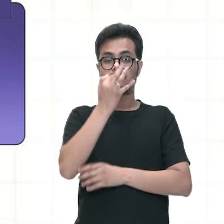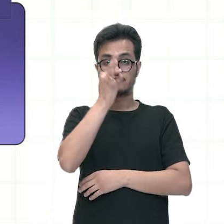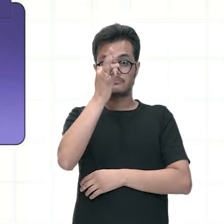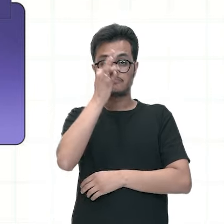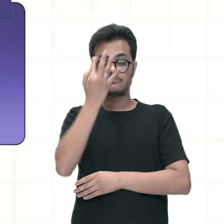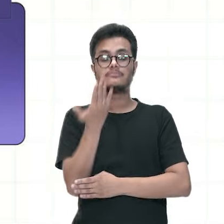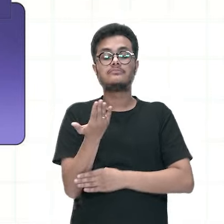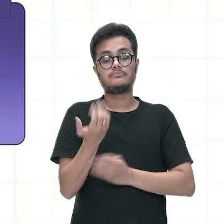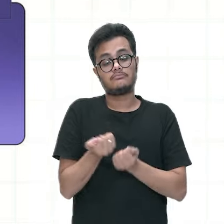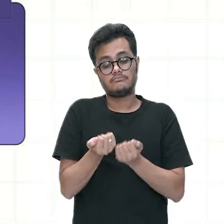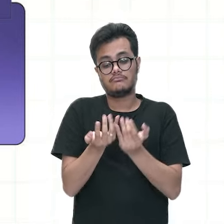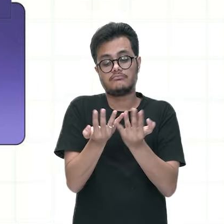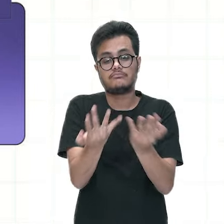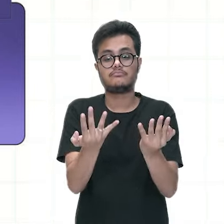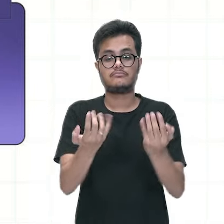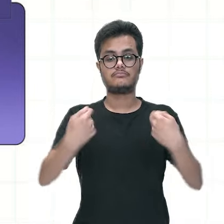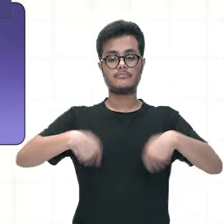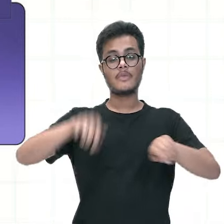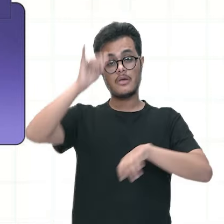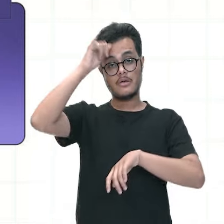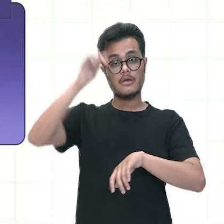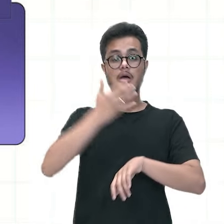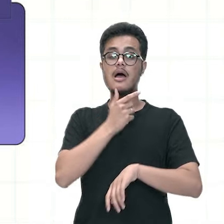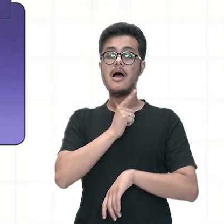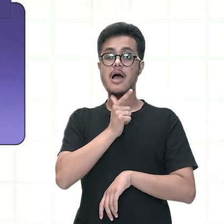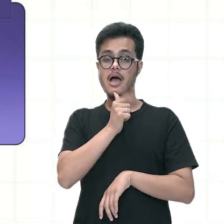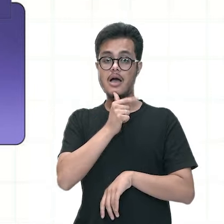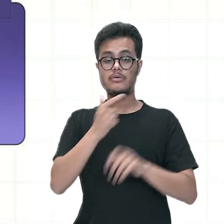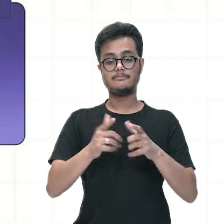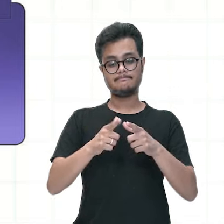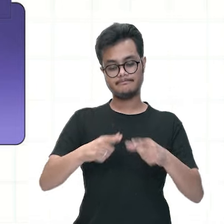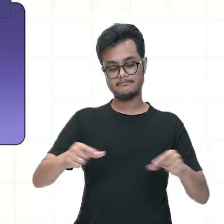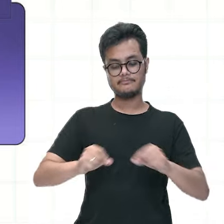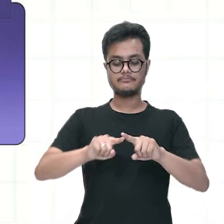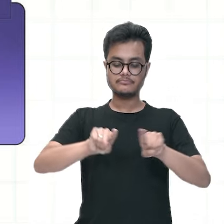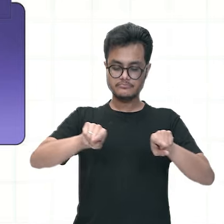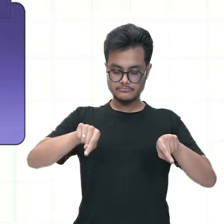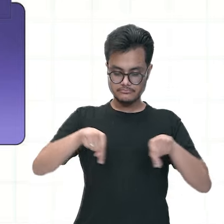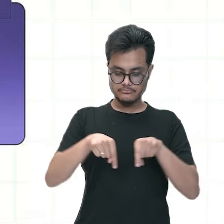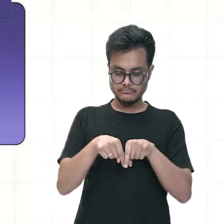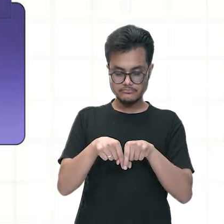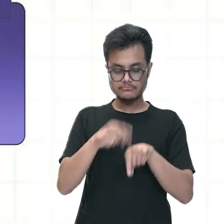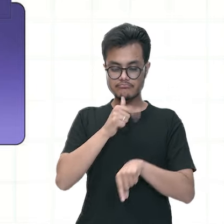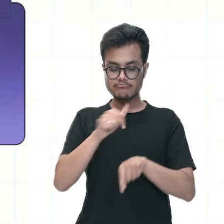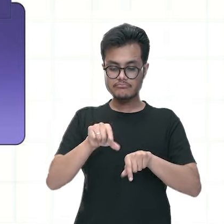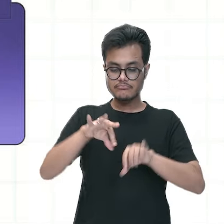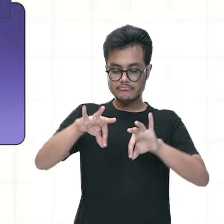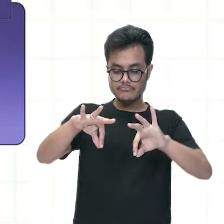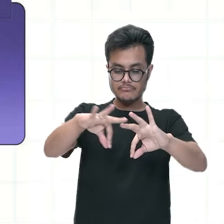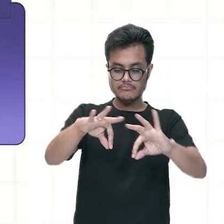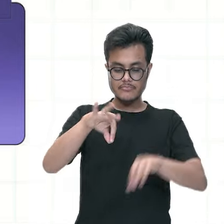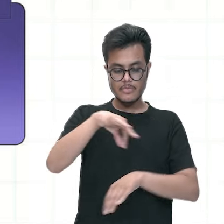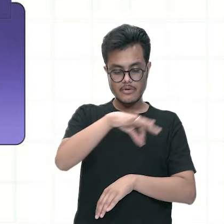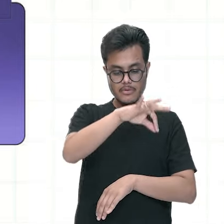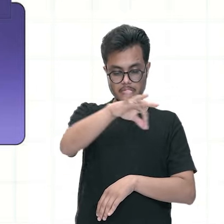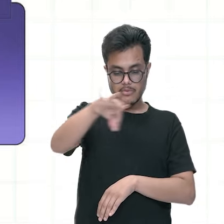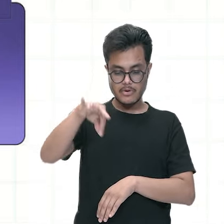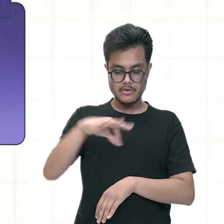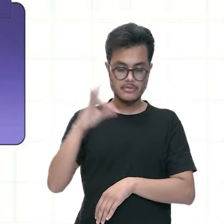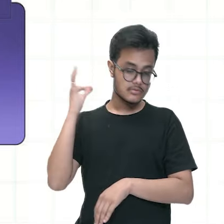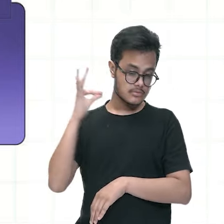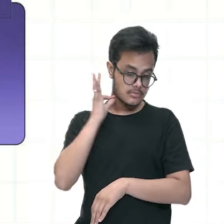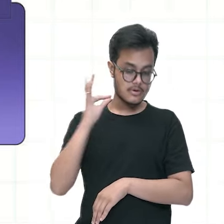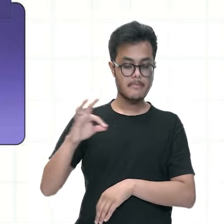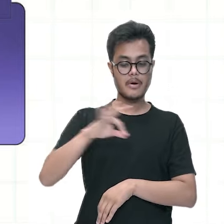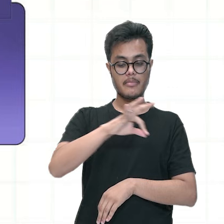mudinha de planta e você precisa ter o cuidado com aquela água que fica ao redor do vaso quando você vai ali depositar sobre